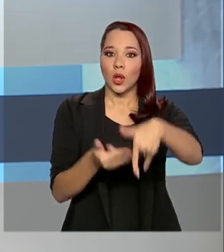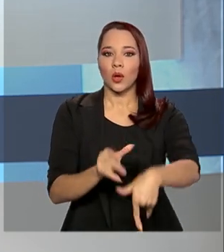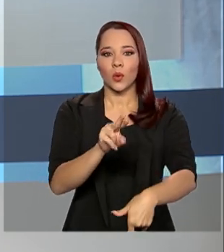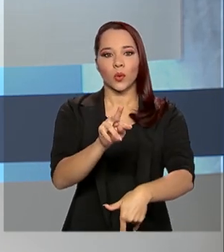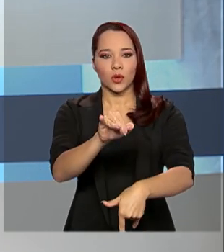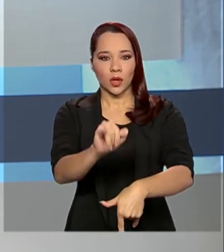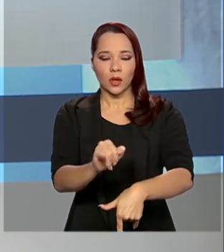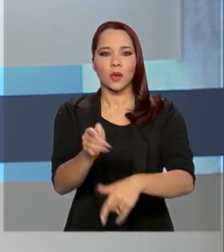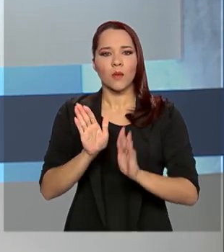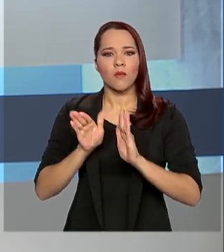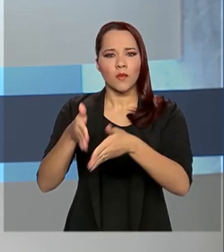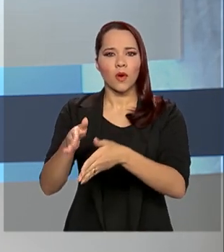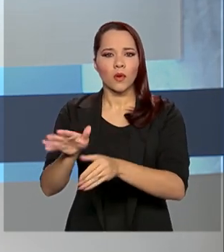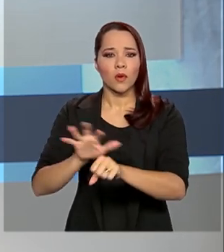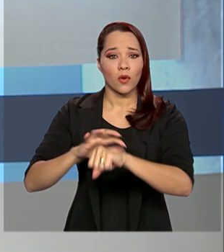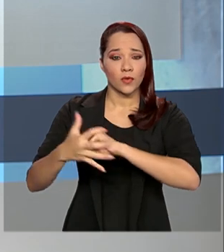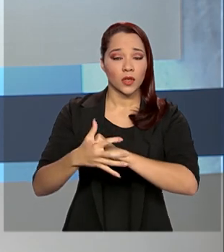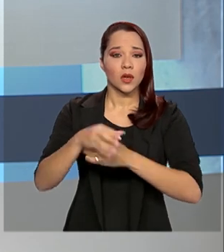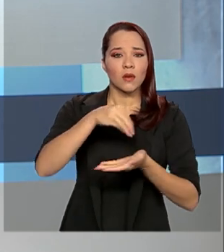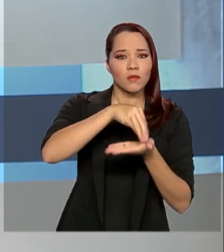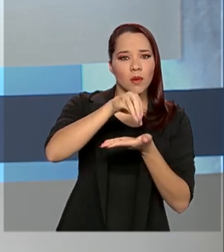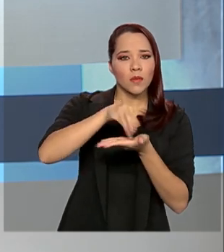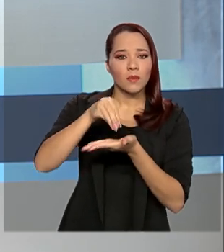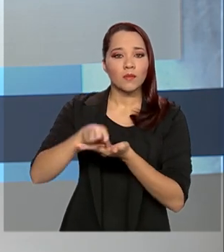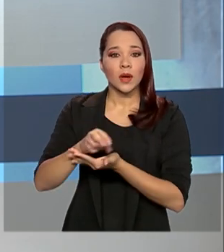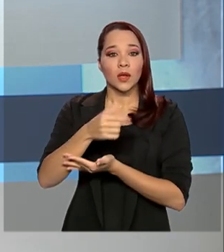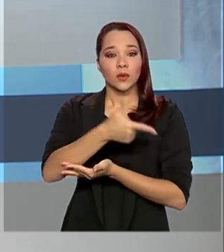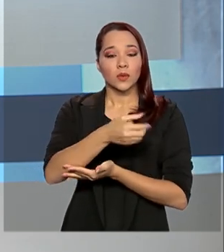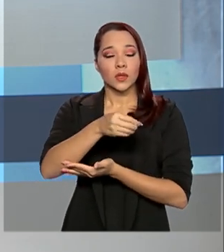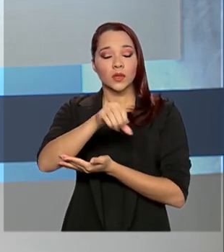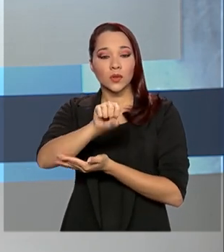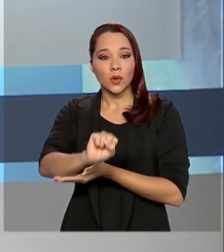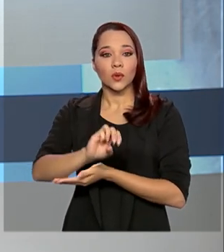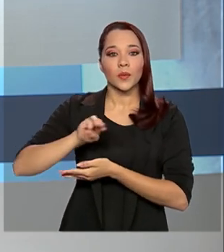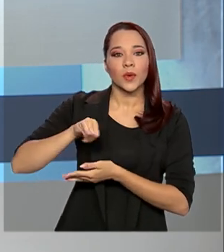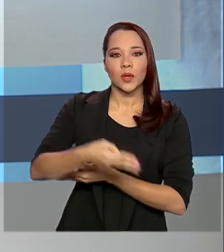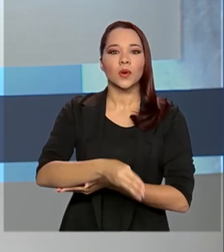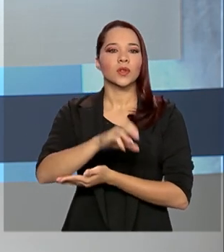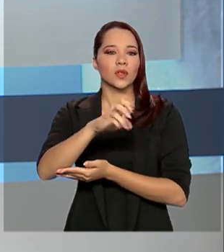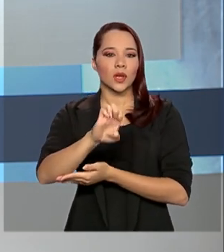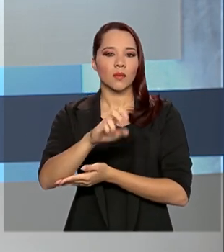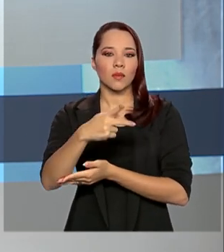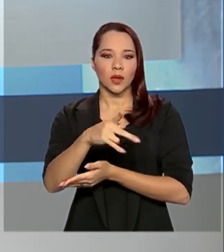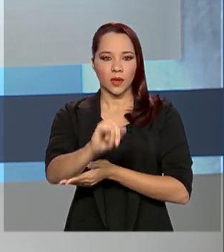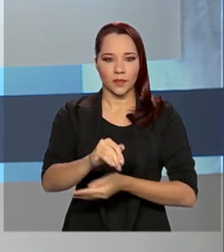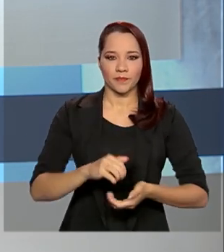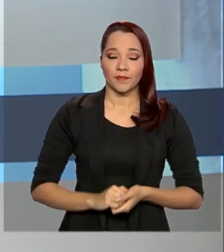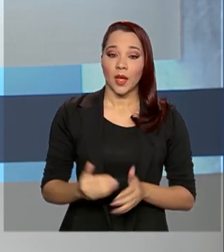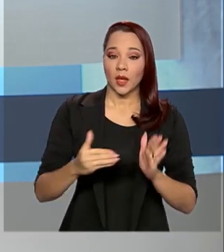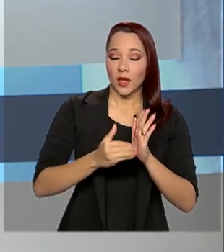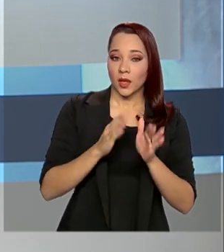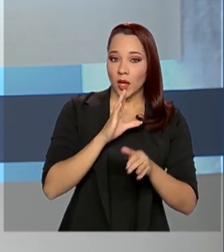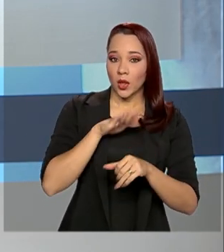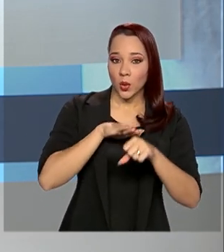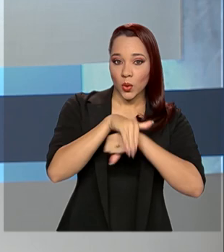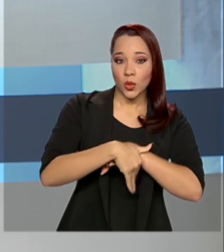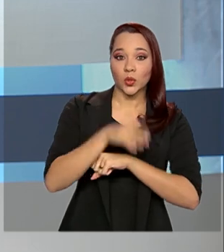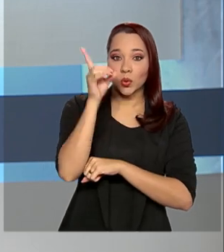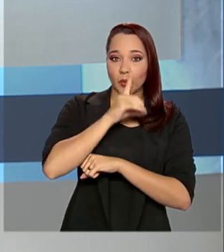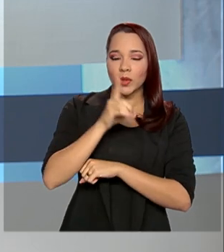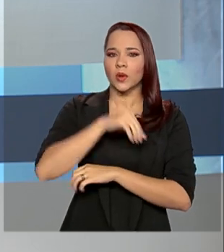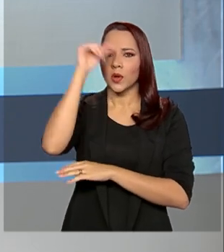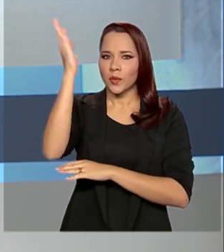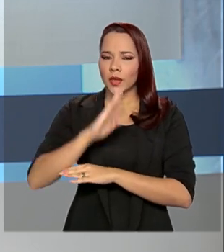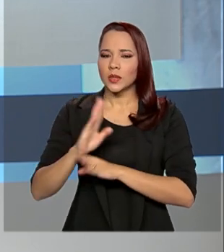-19 e distribuiu mais de 208 milhões de equipamentos de proteção individual. E até a noite desse domingo, o Brasil